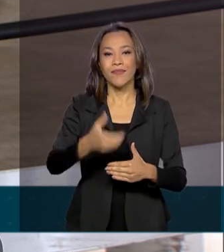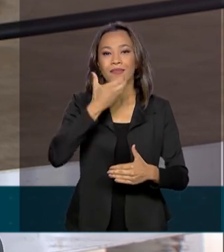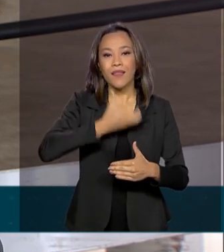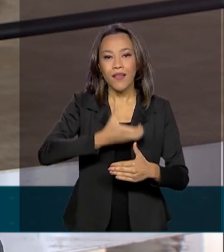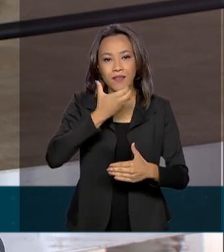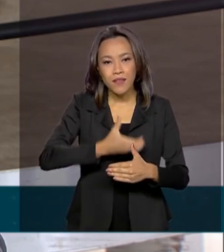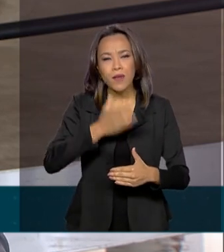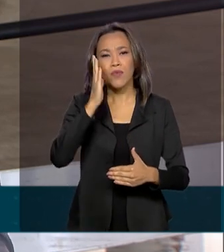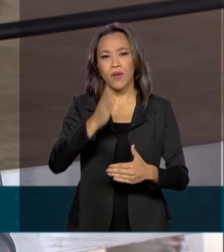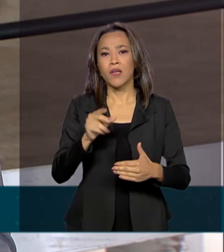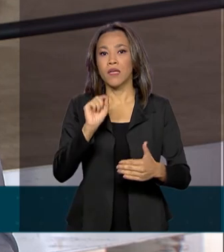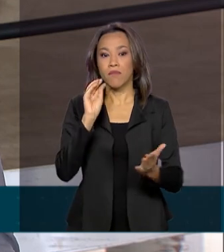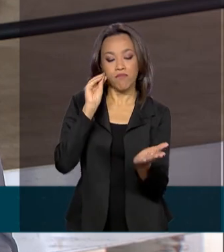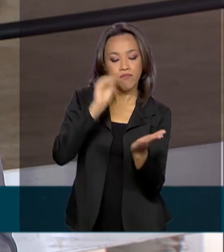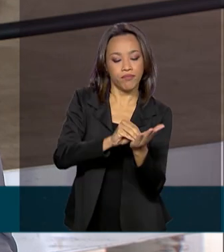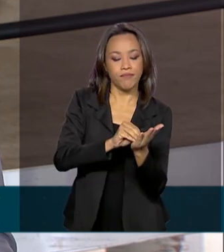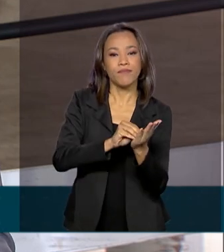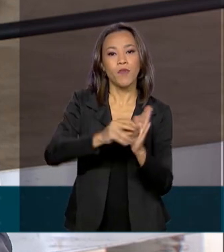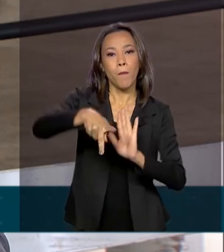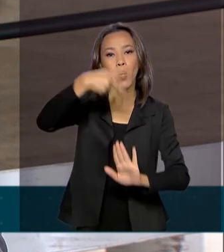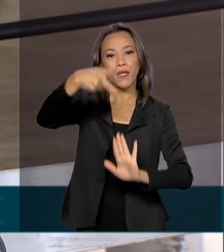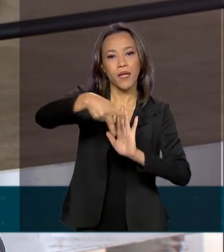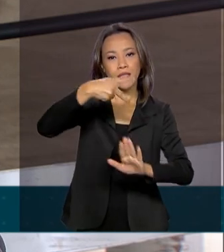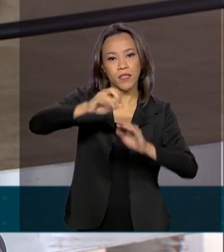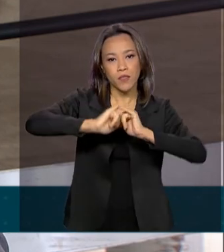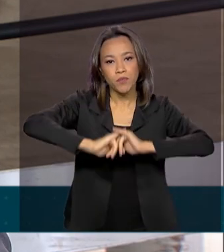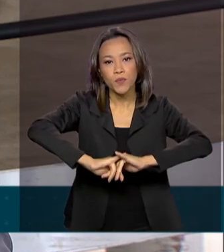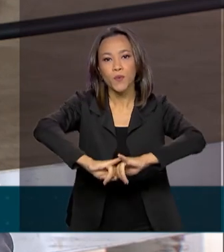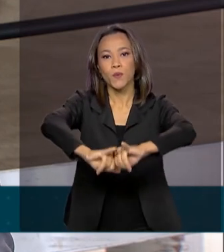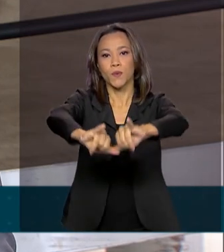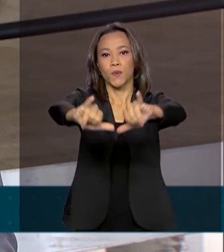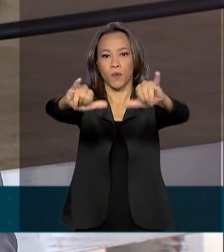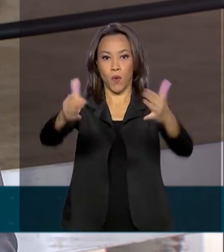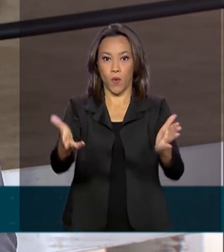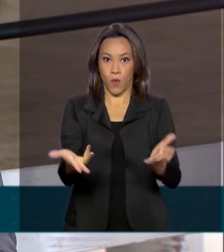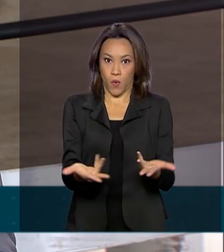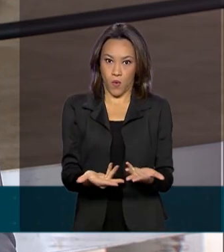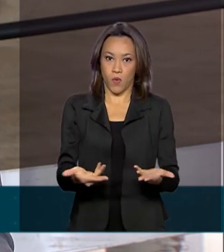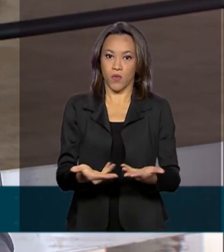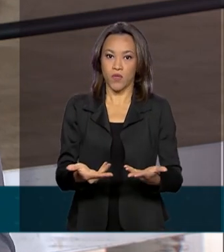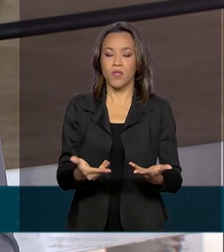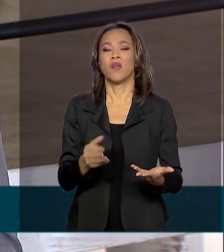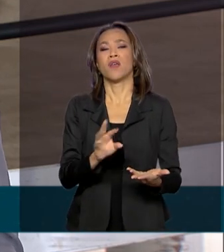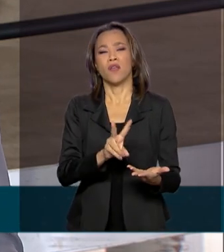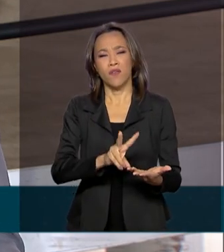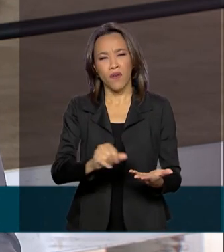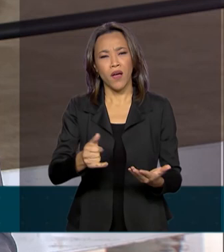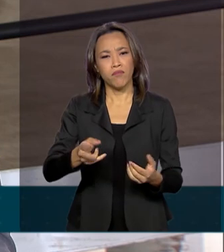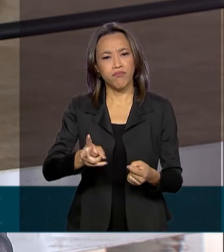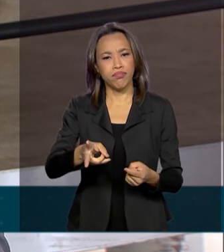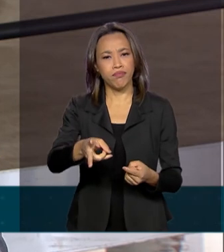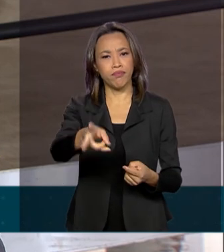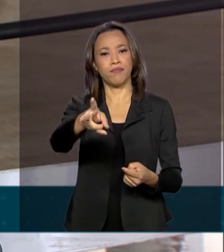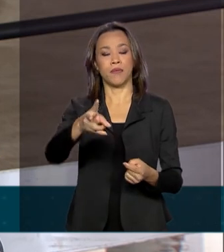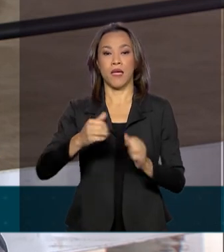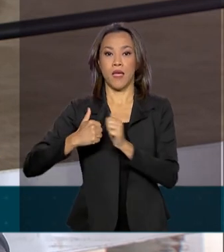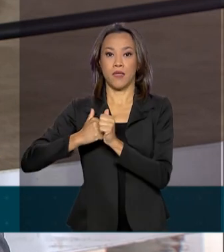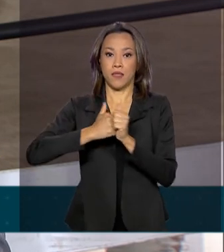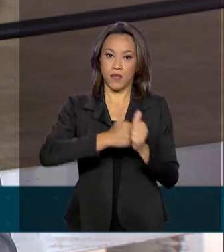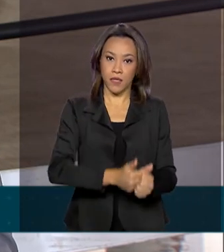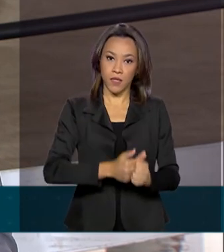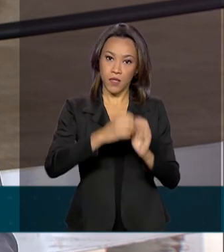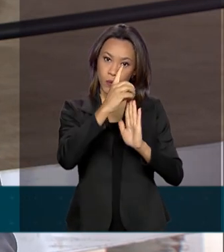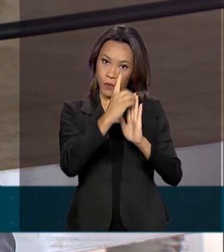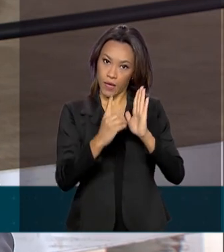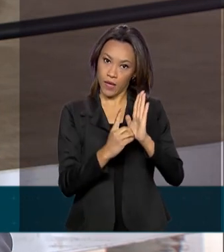portaria publicada no Diário Oficial da União de hoje. E vai durar até que esteja em vigor o decreto do Estado